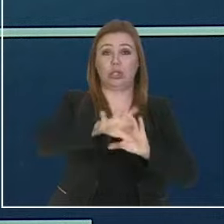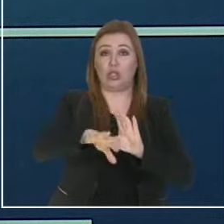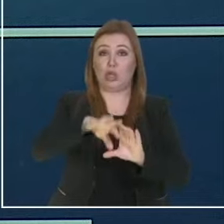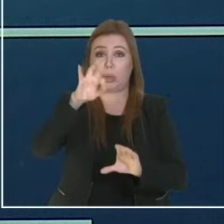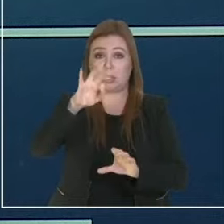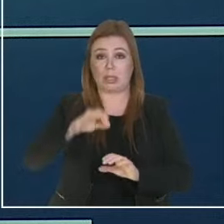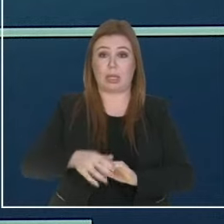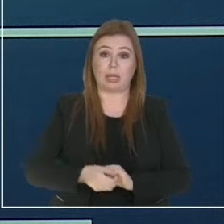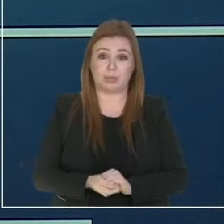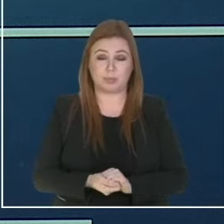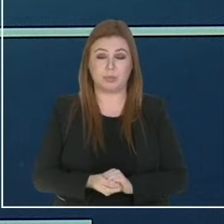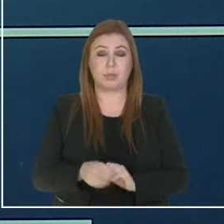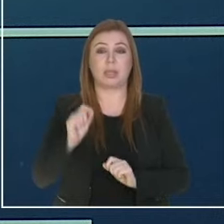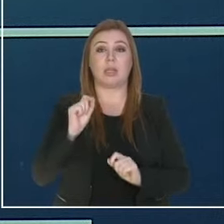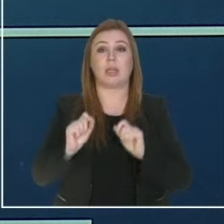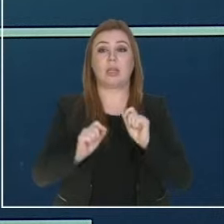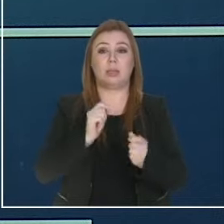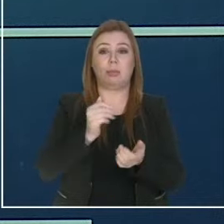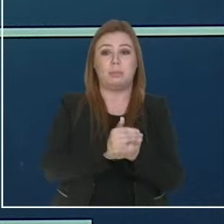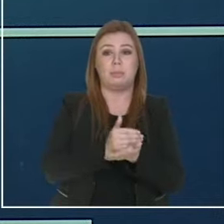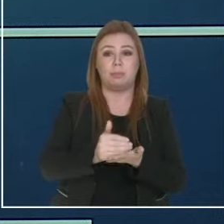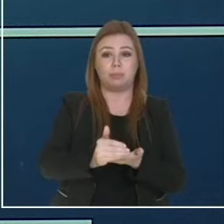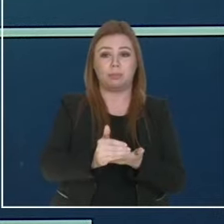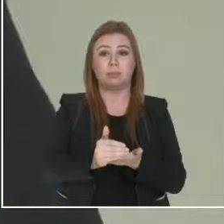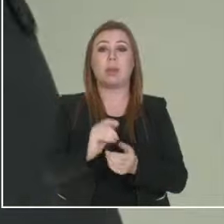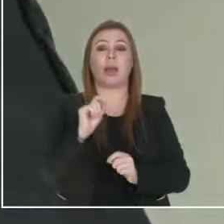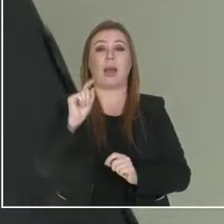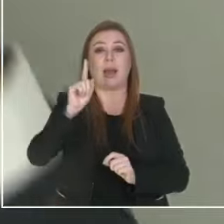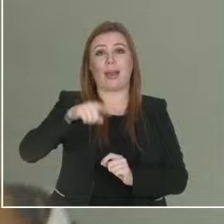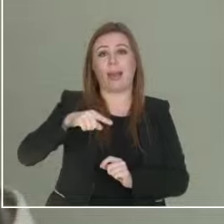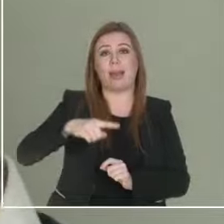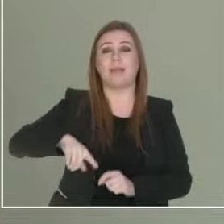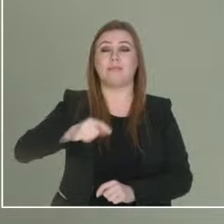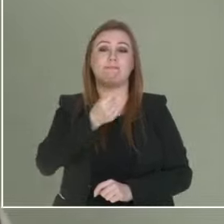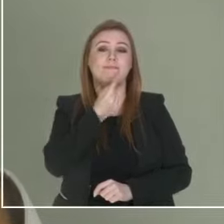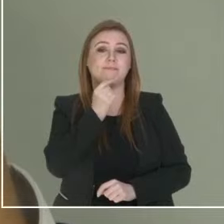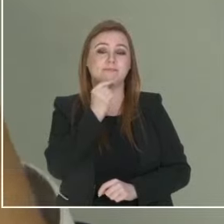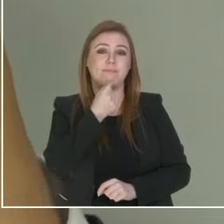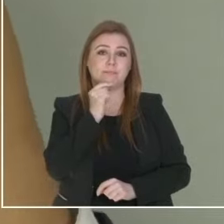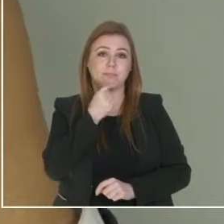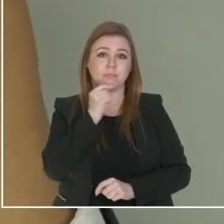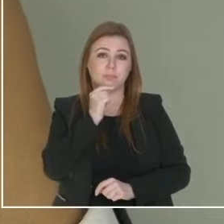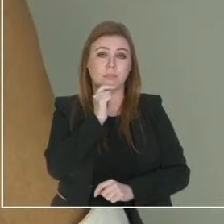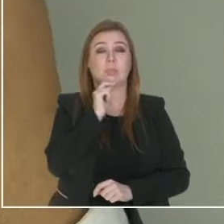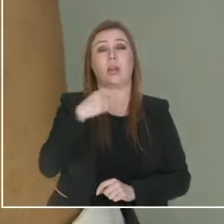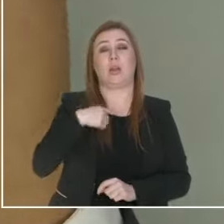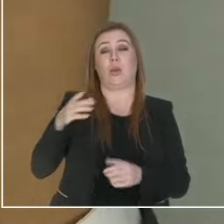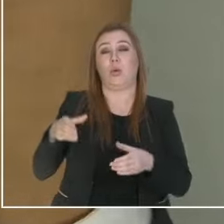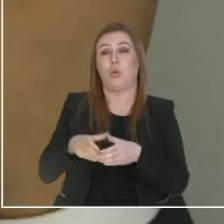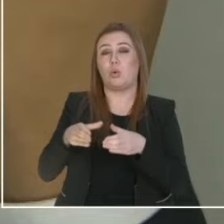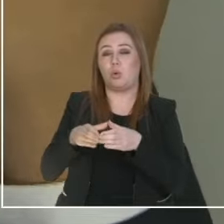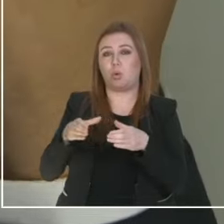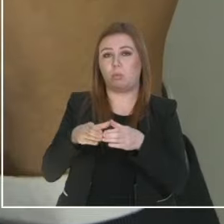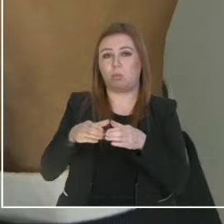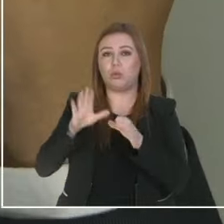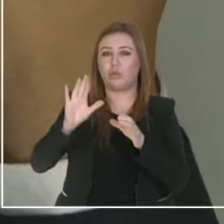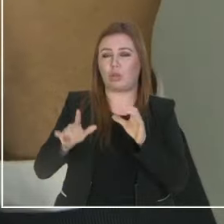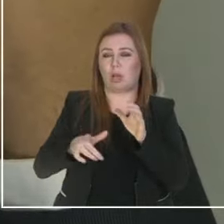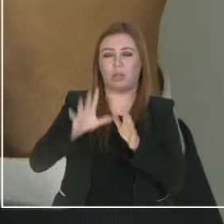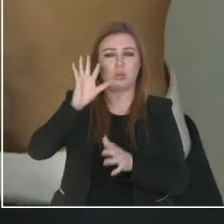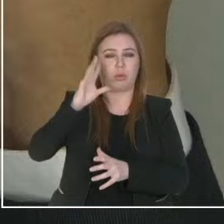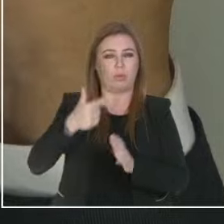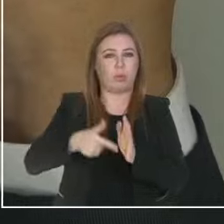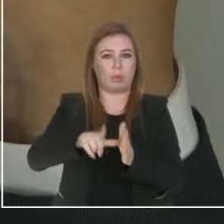Quem começa esse bloco é Eduardo Pimentel, pela ordem definida em sorteio prévio com as assessorias, e o tema é